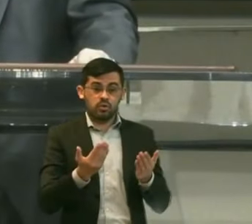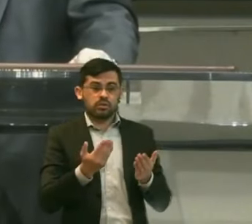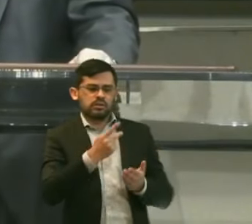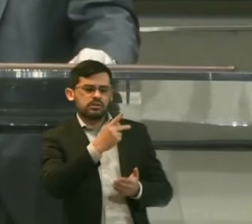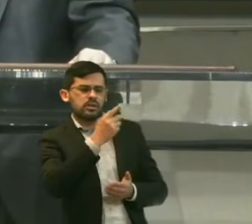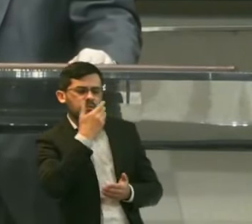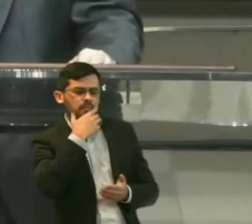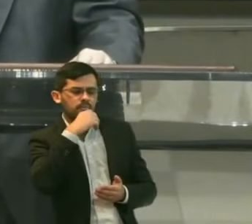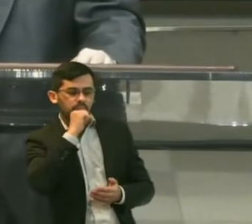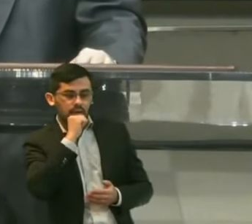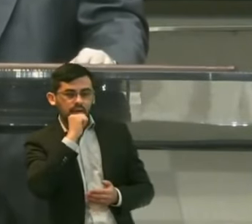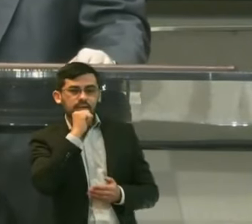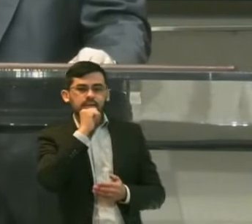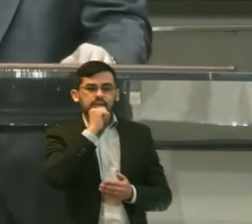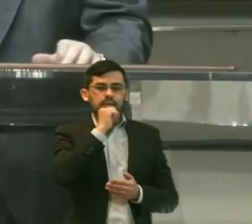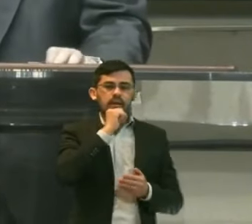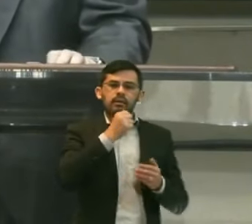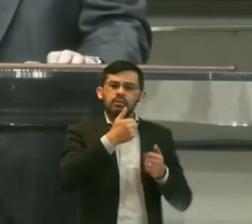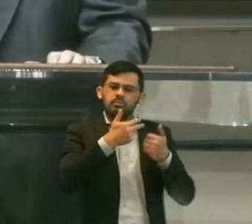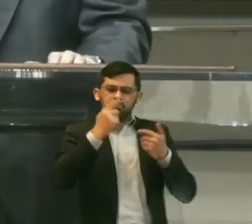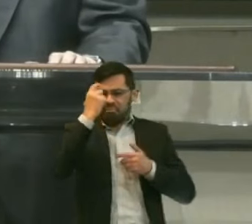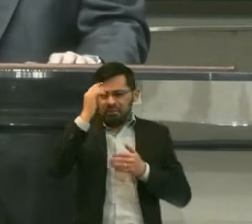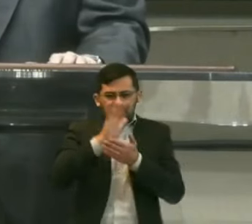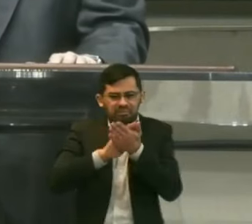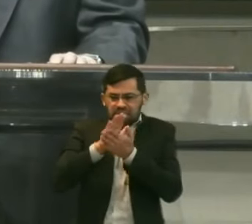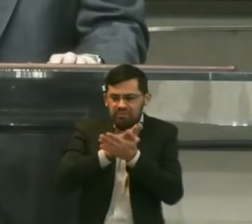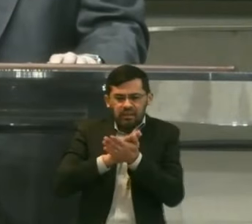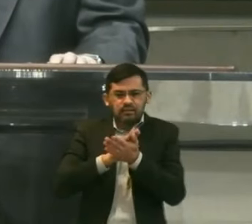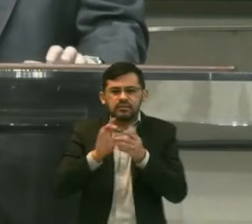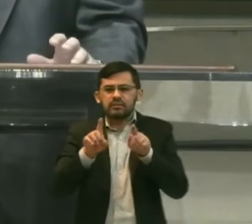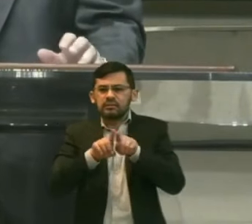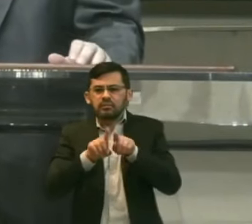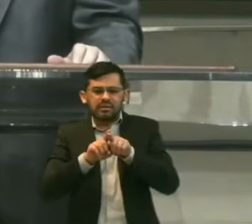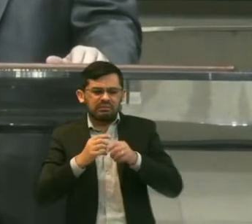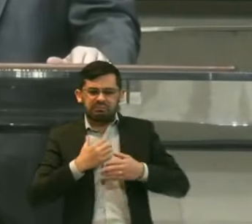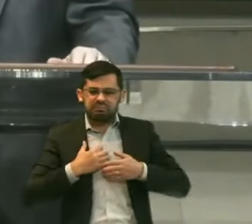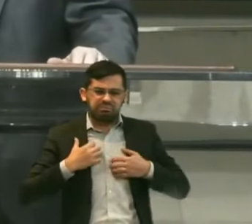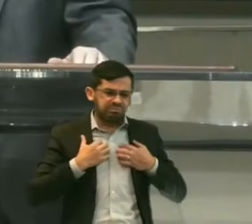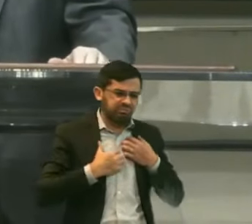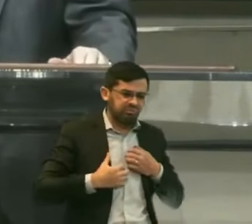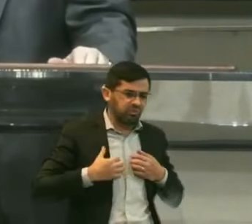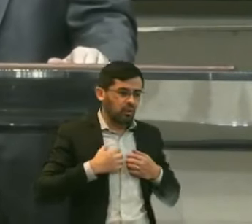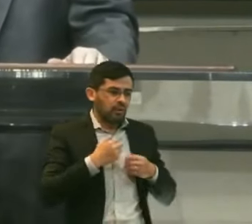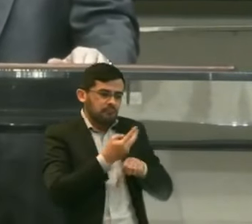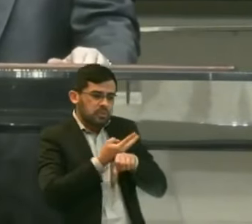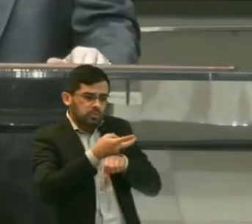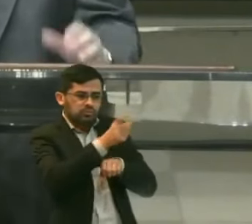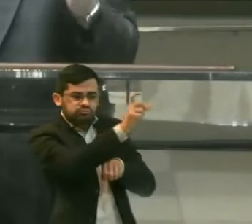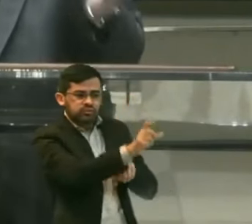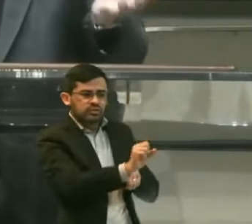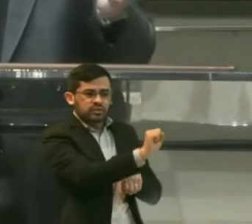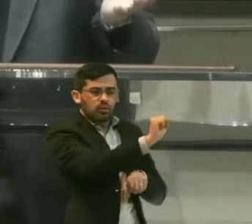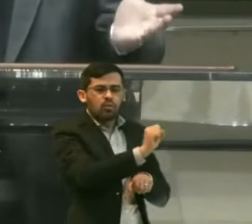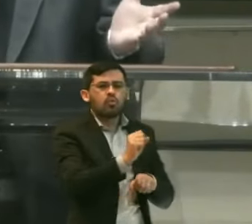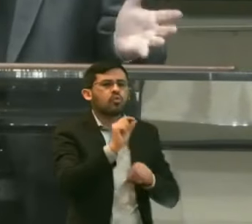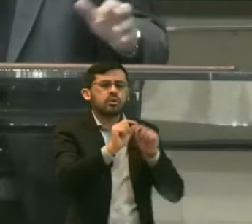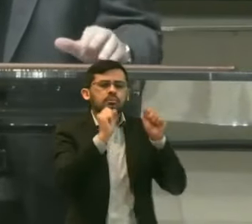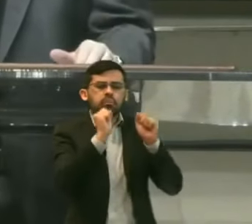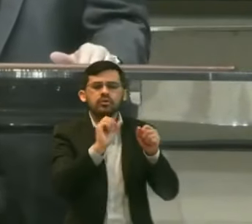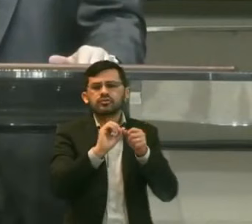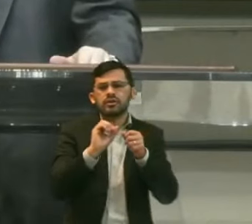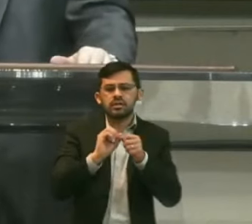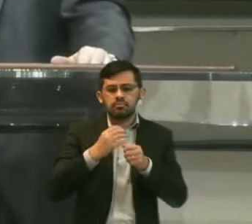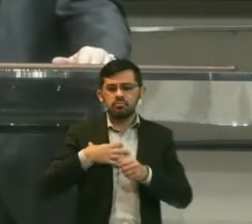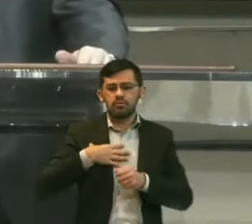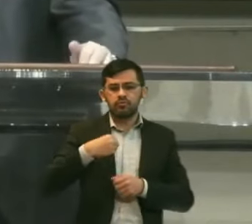pai Já não pensa No caso delas E está aflito Por causa de vocês Dizendo Que posso fazer